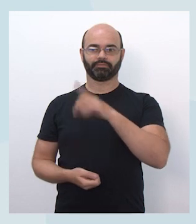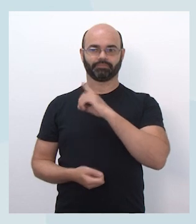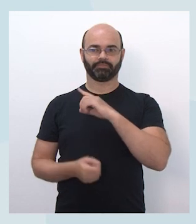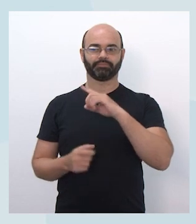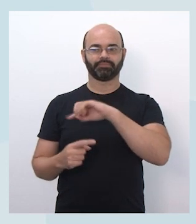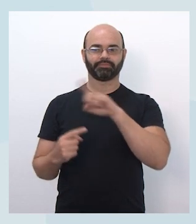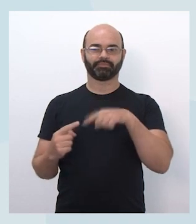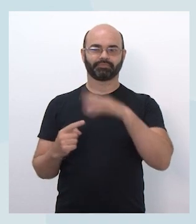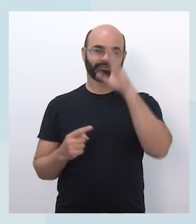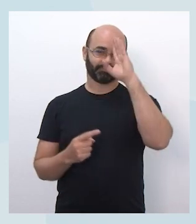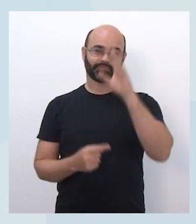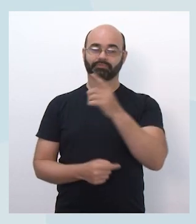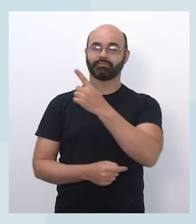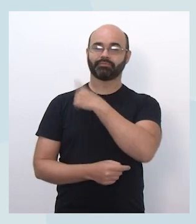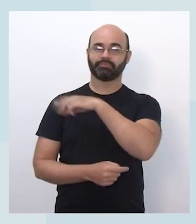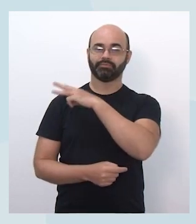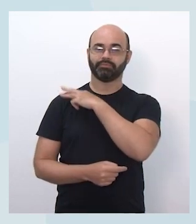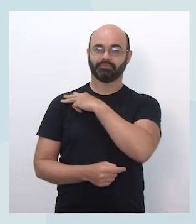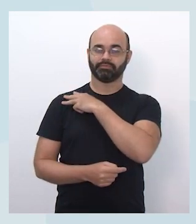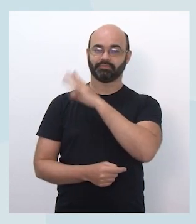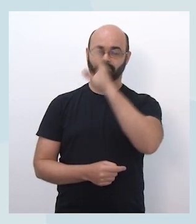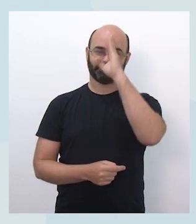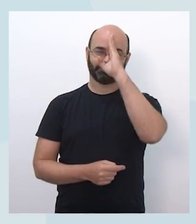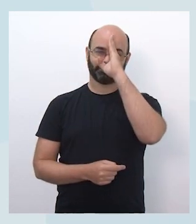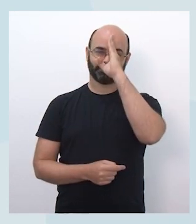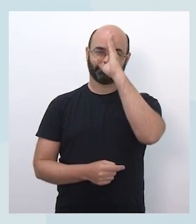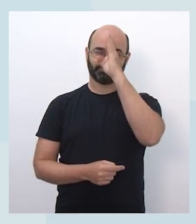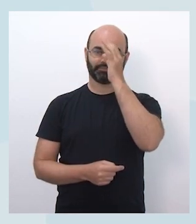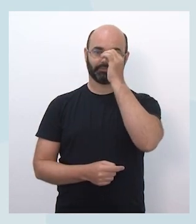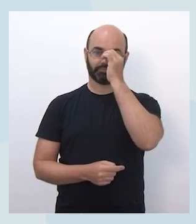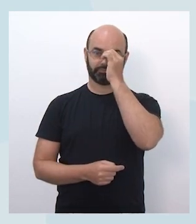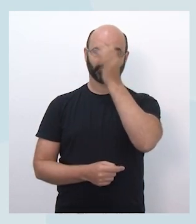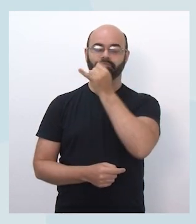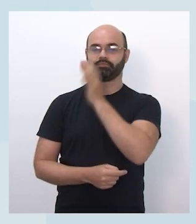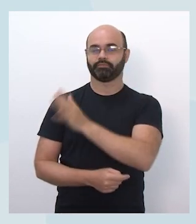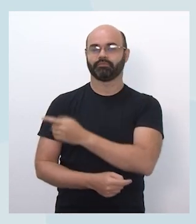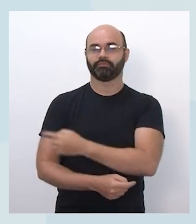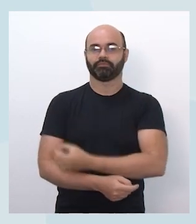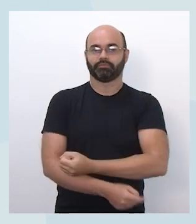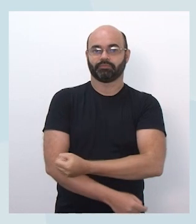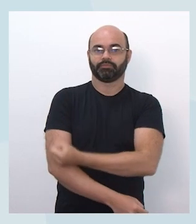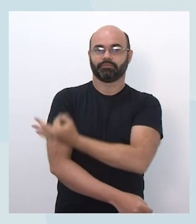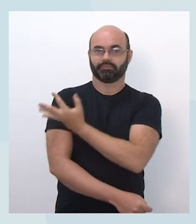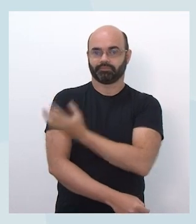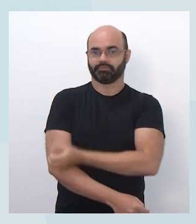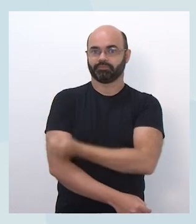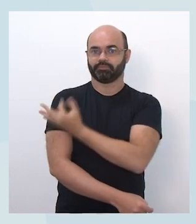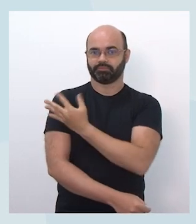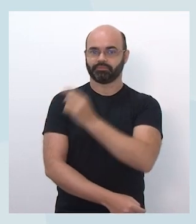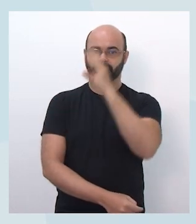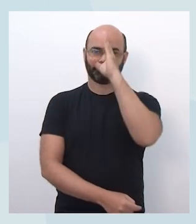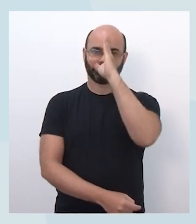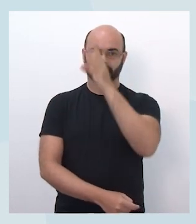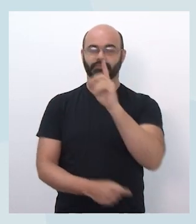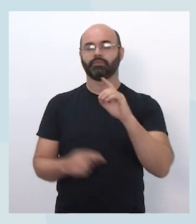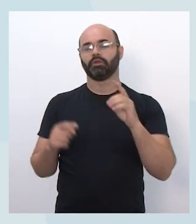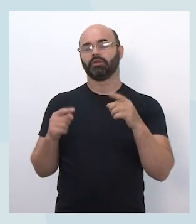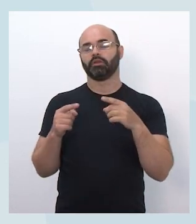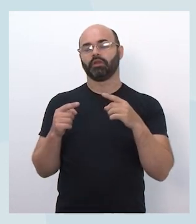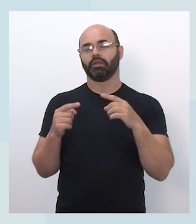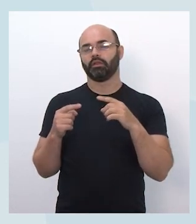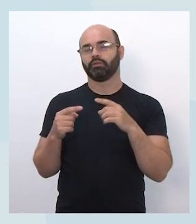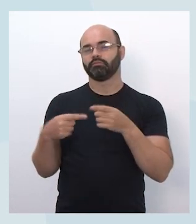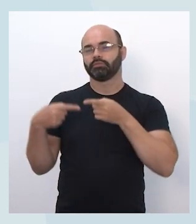ensino fundamental, vão ter um pouco uma estrutura que vai procurar propor um desafio, que vai